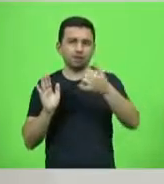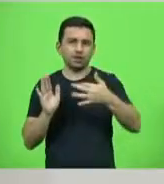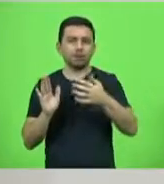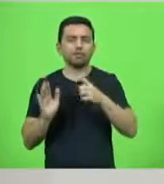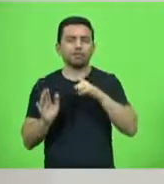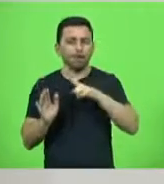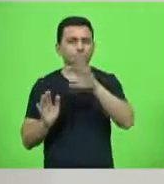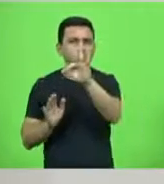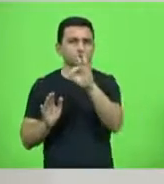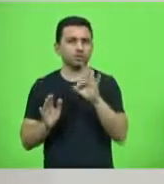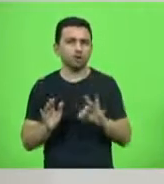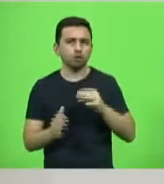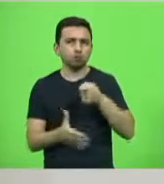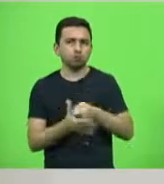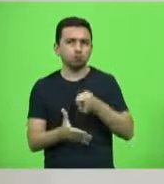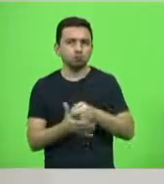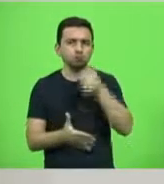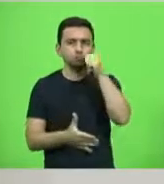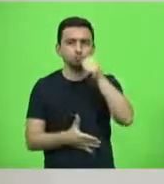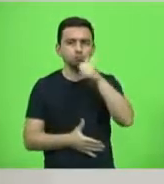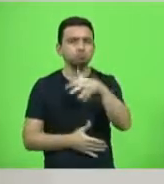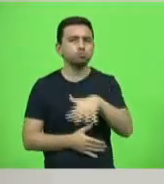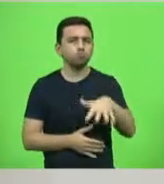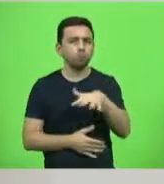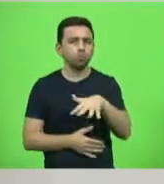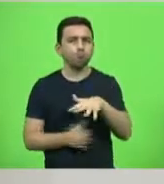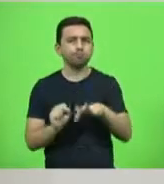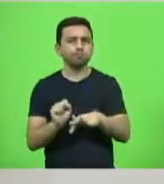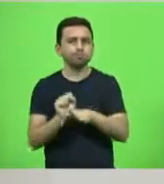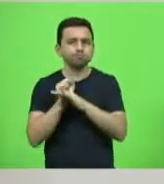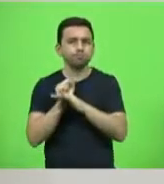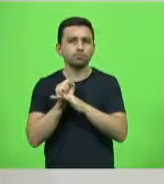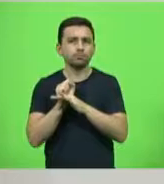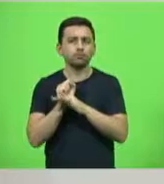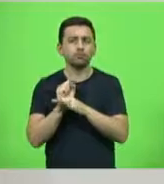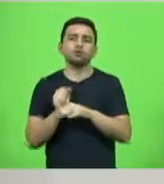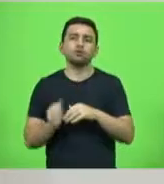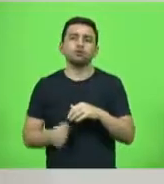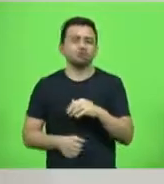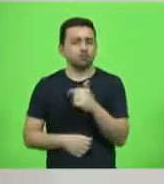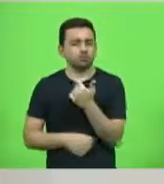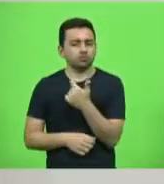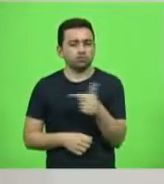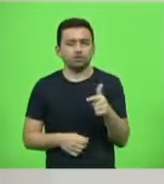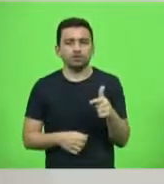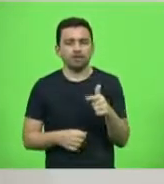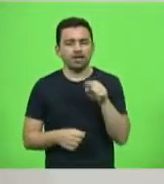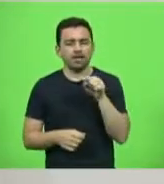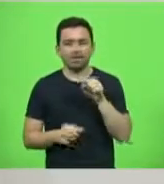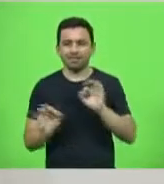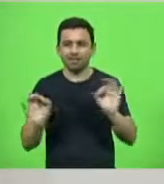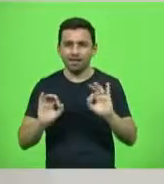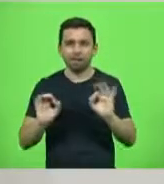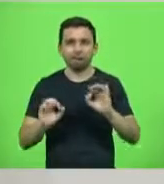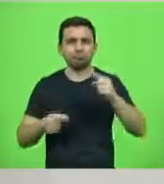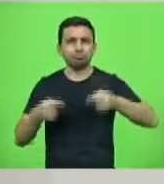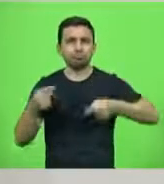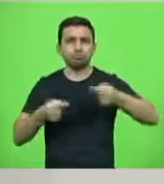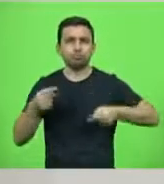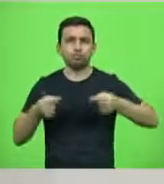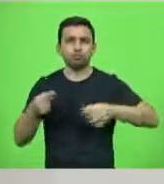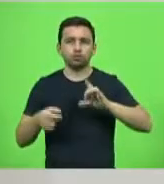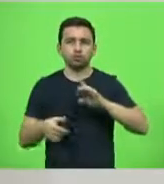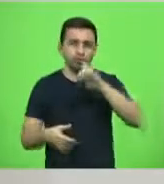obrigatória para as mulheres, garantindo que não houvesse espaços de debate e decisão